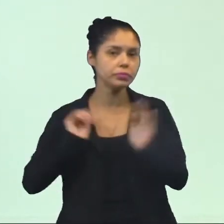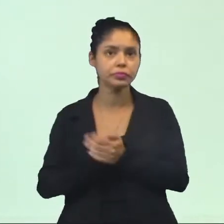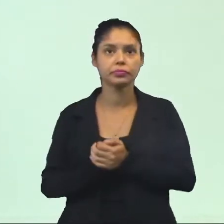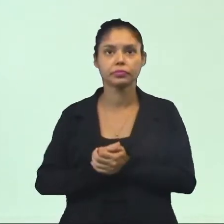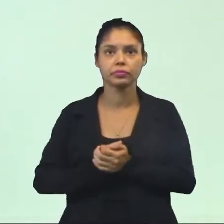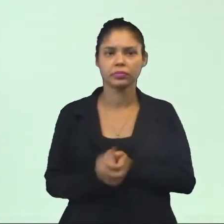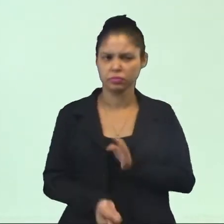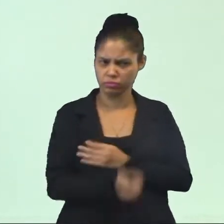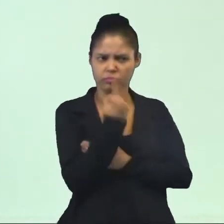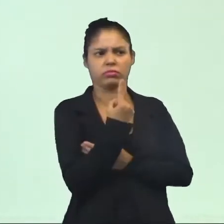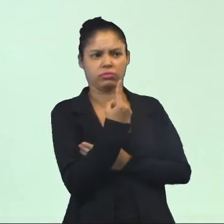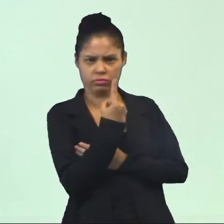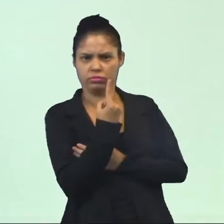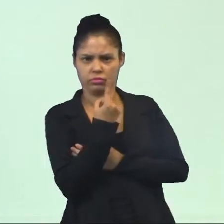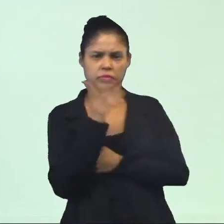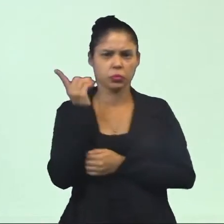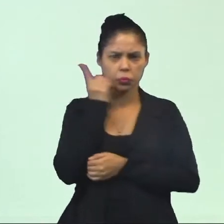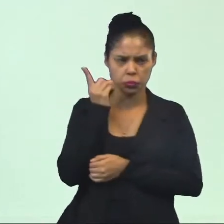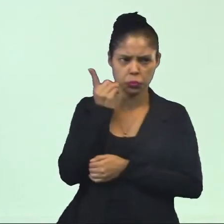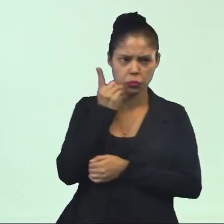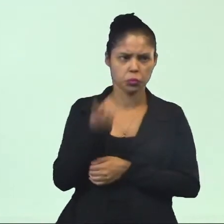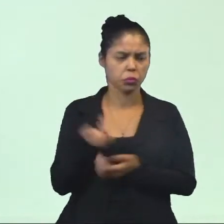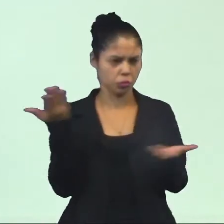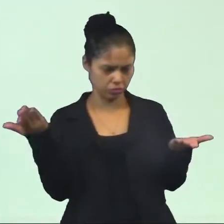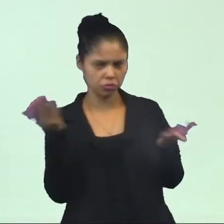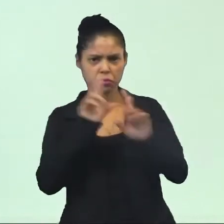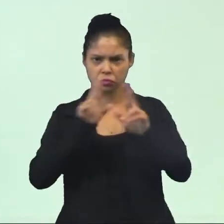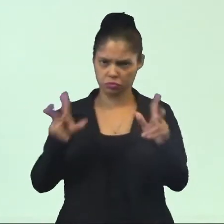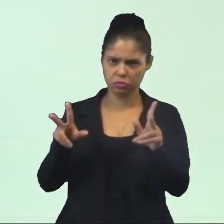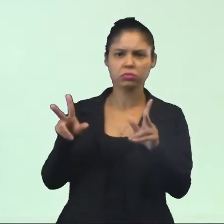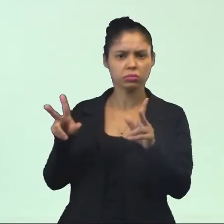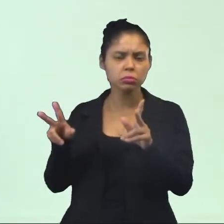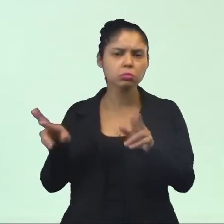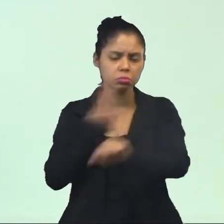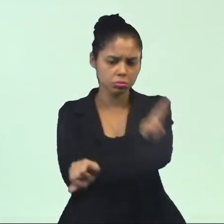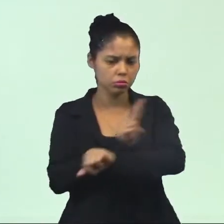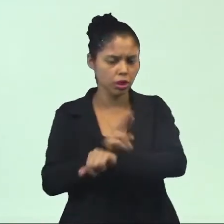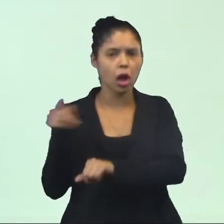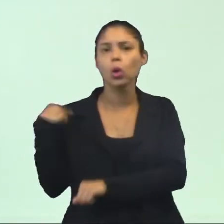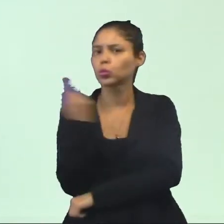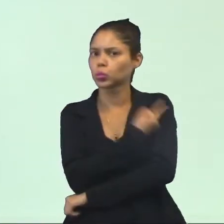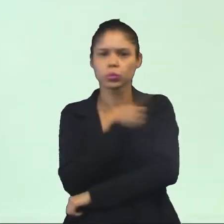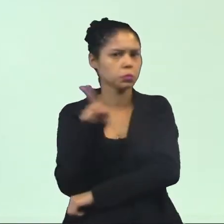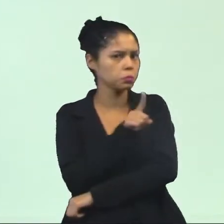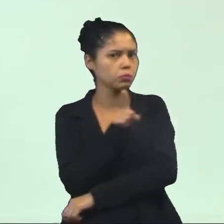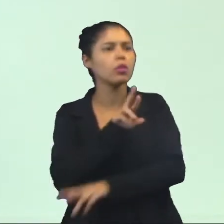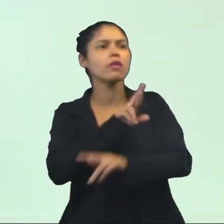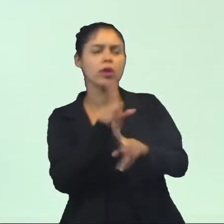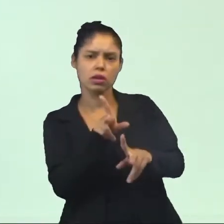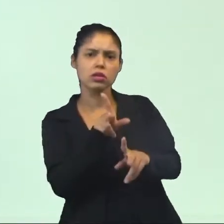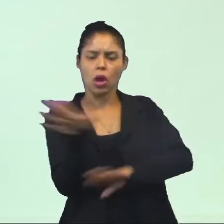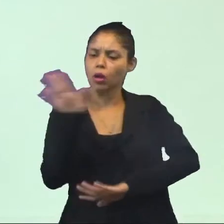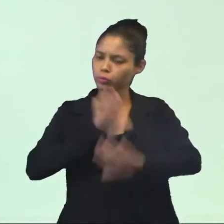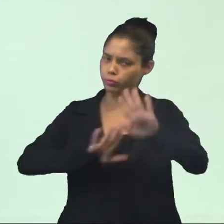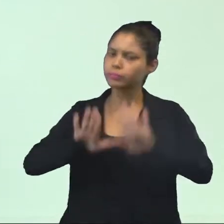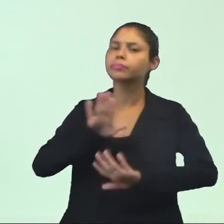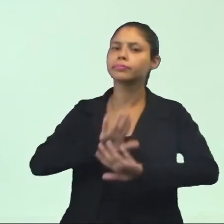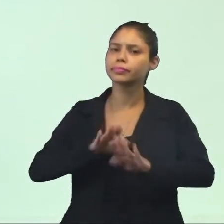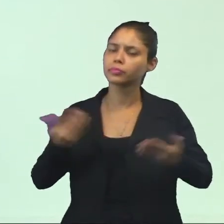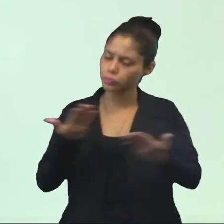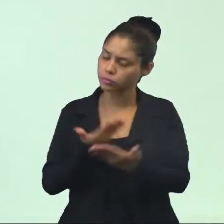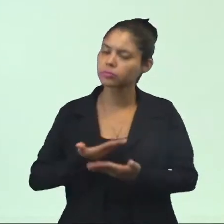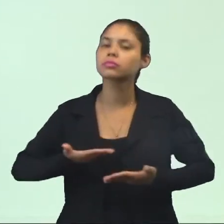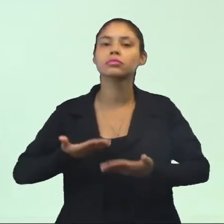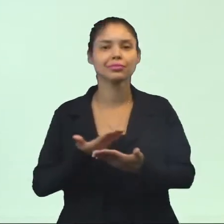estranha uma dada celebração de uma religião porque ela não é a nossa, é diferente da nossa. A gente tem que ter cuidado com isso